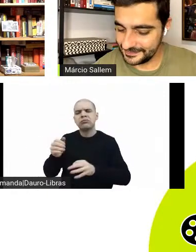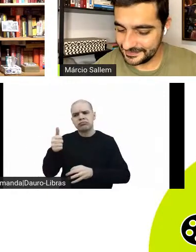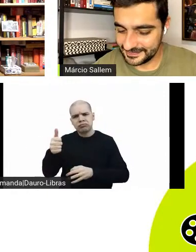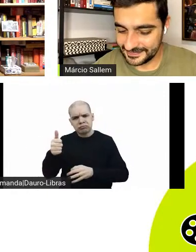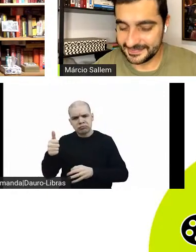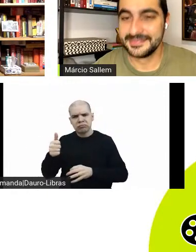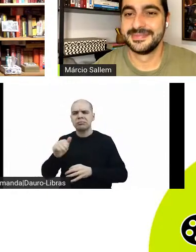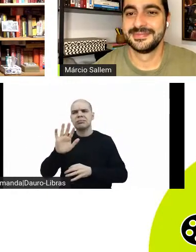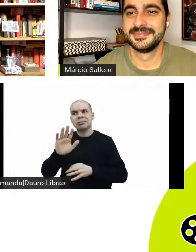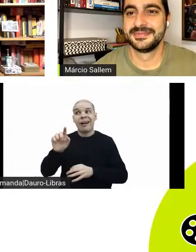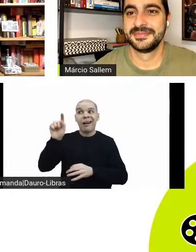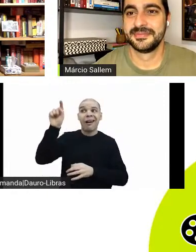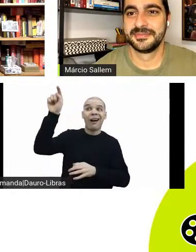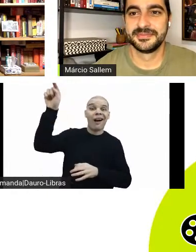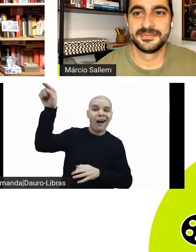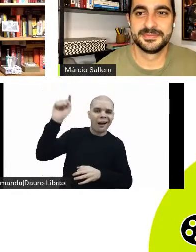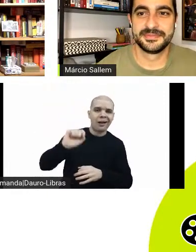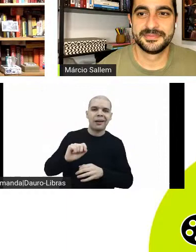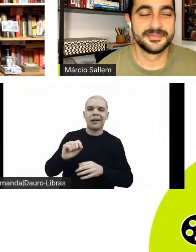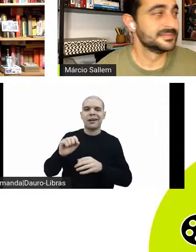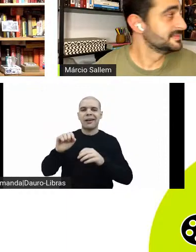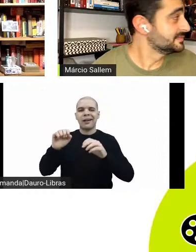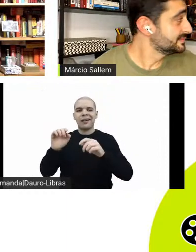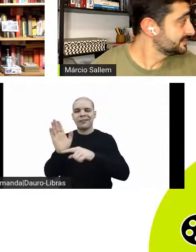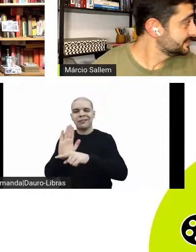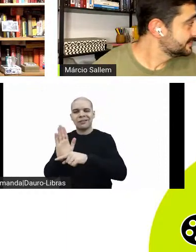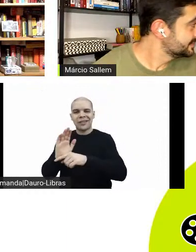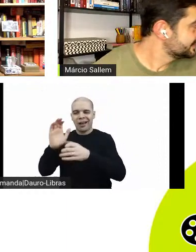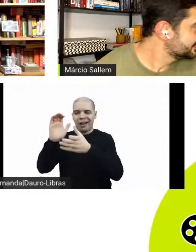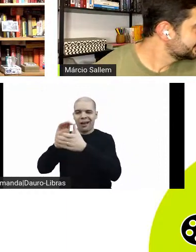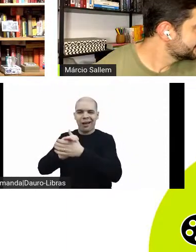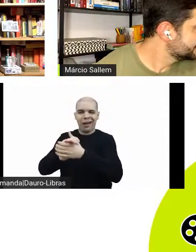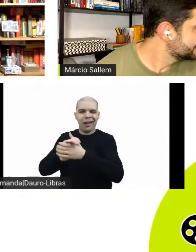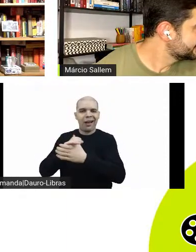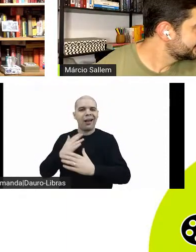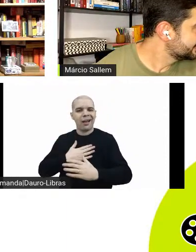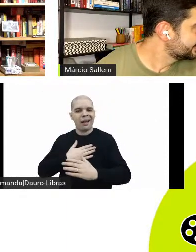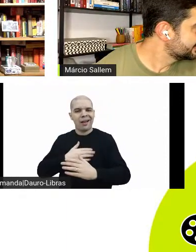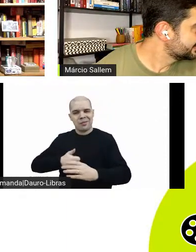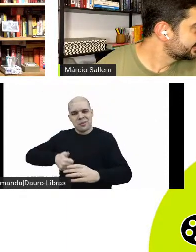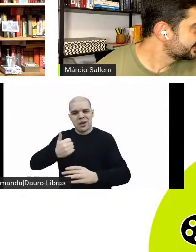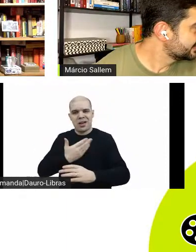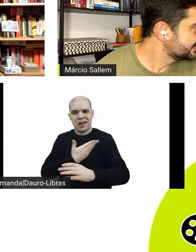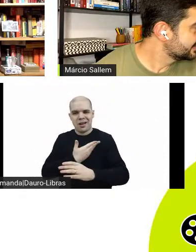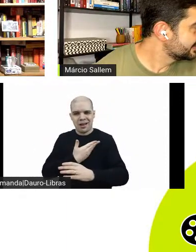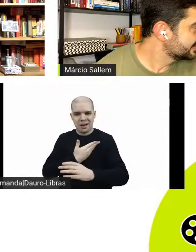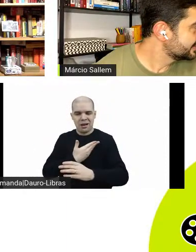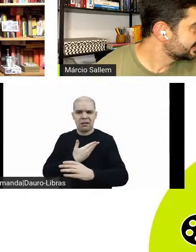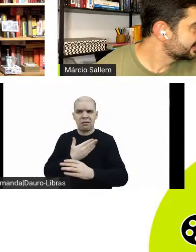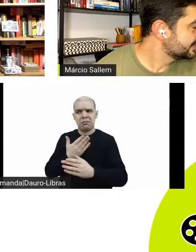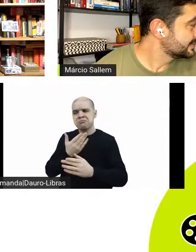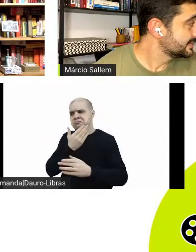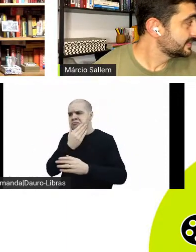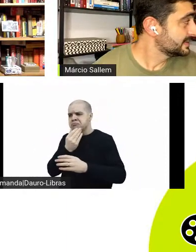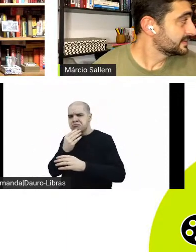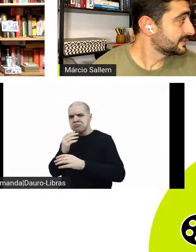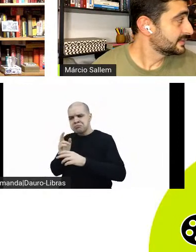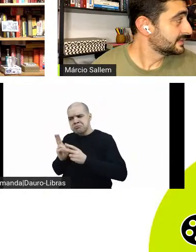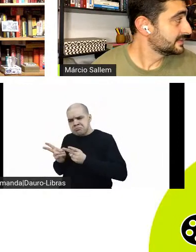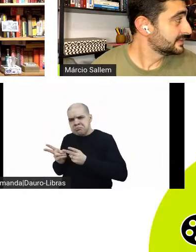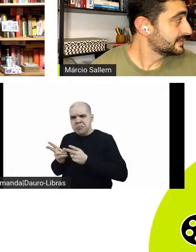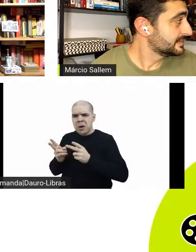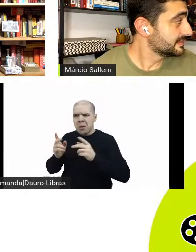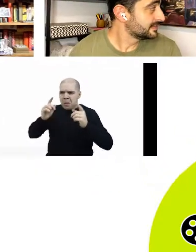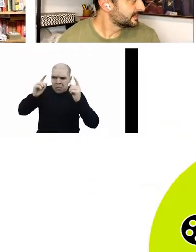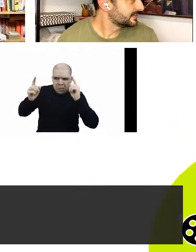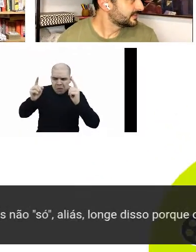destacando a trilha, eu acho que é muito importante também quando a gente debate aqui no nosso bate-papo de cinema, é aguçar vários pontos, não só